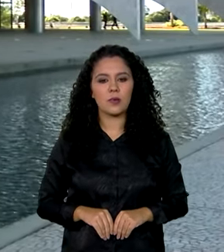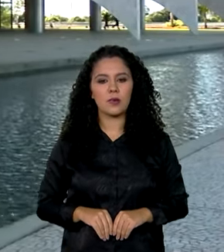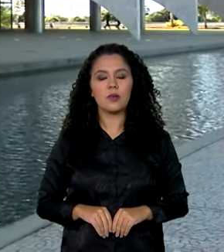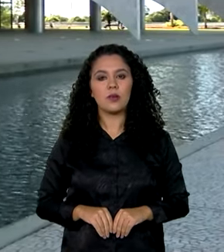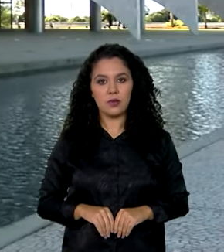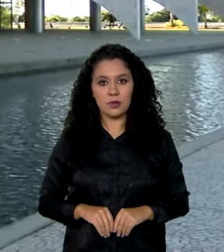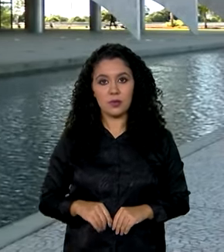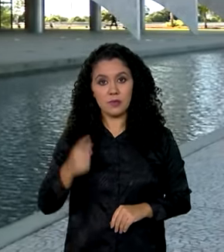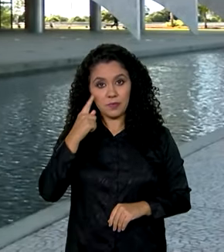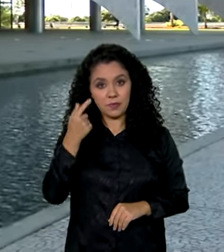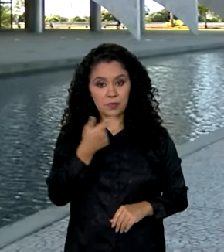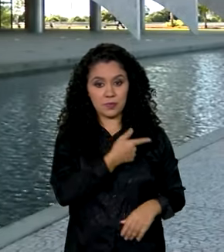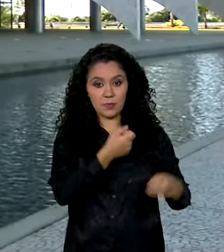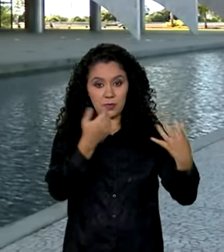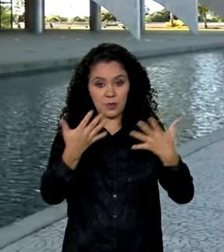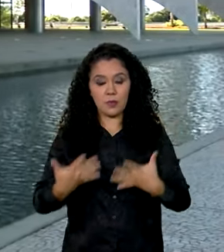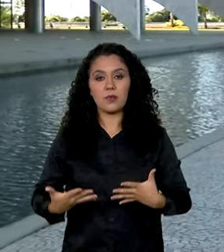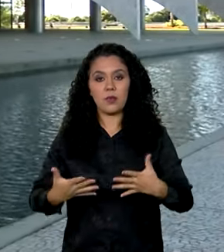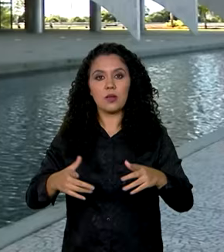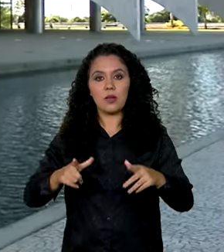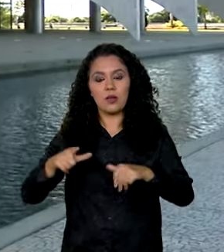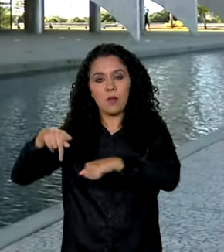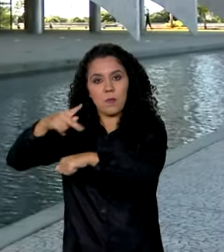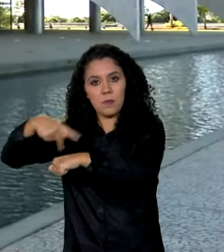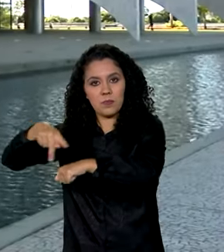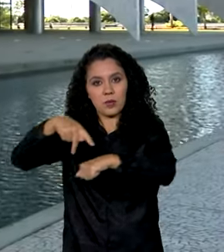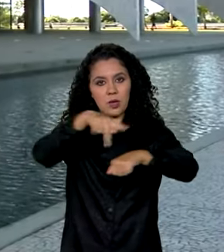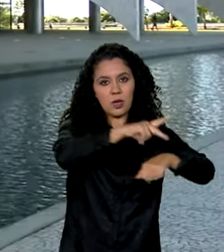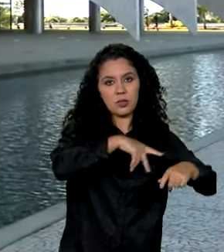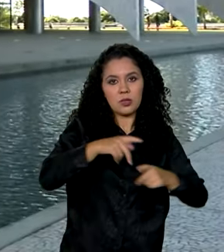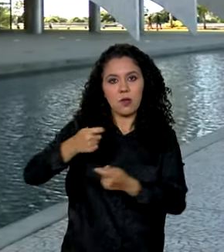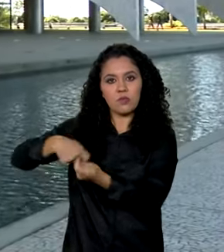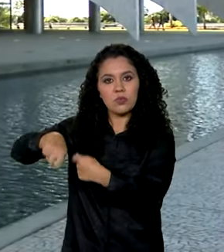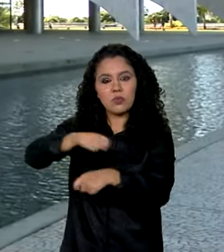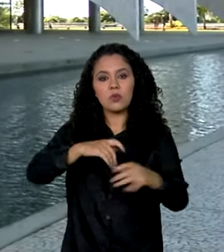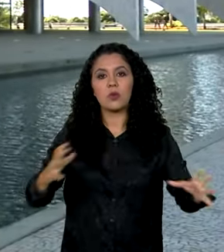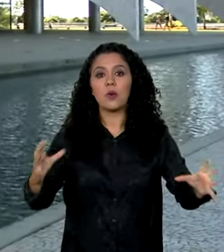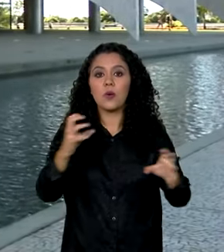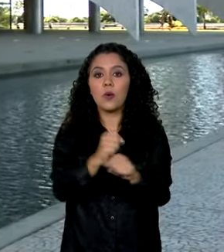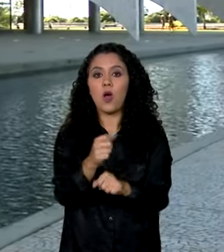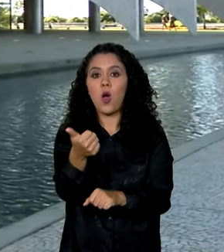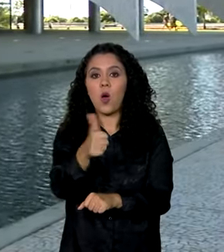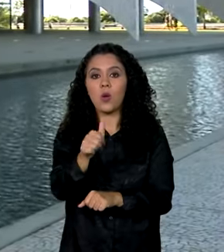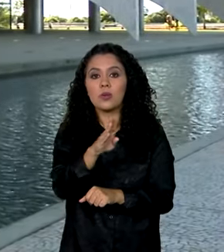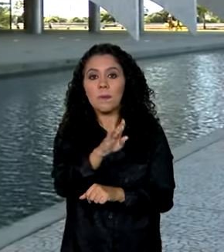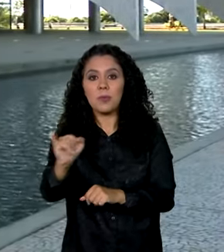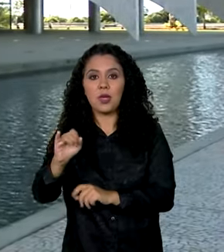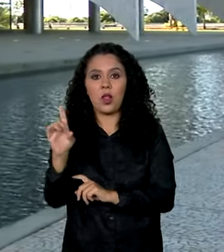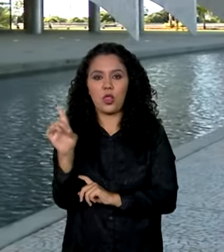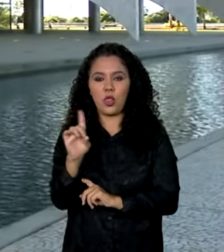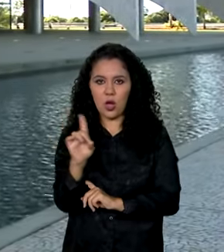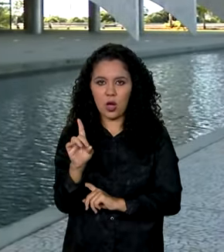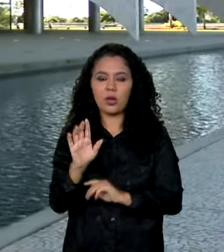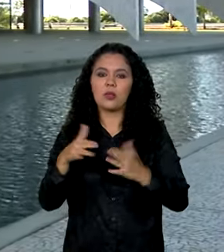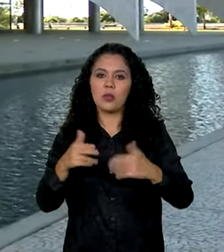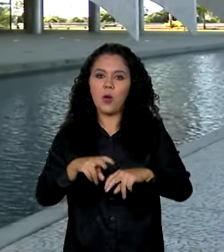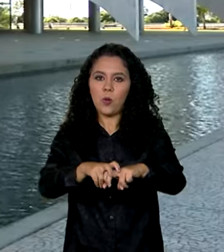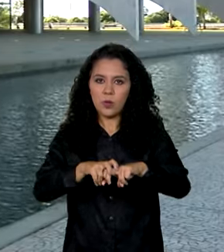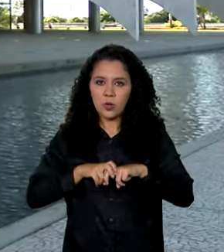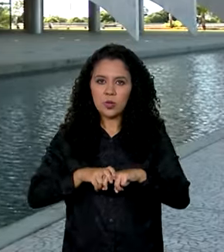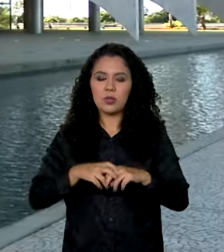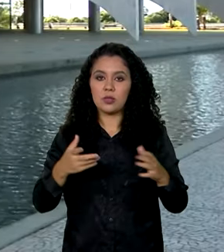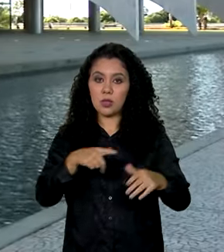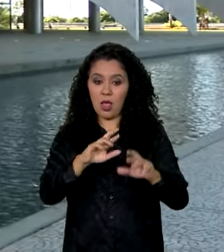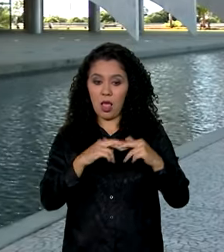Olha, o fluxo, a corrente comercial entre os dois países, atualmente é de 11 bilhões de dólares. Então, isso deve ser reforçado a partir